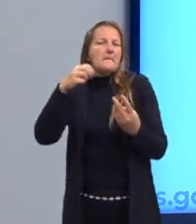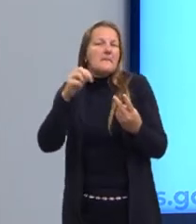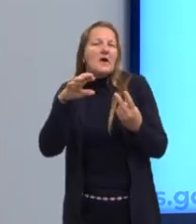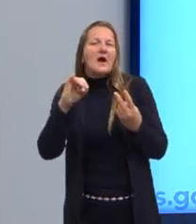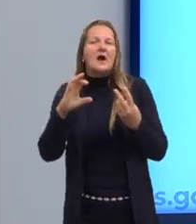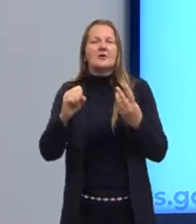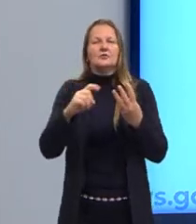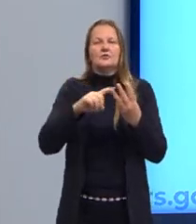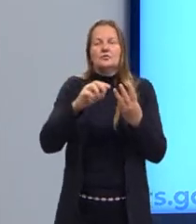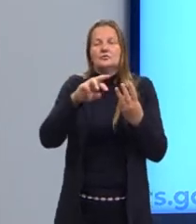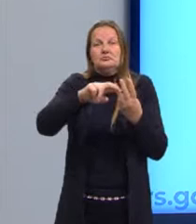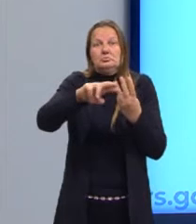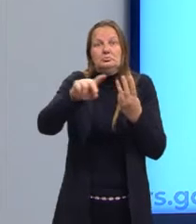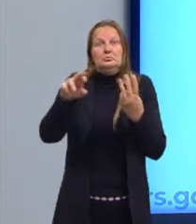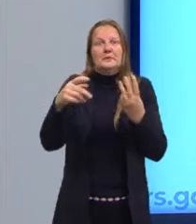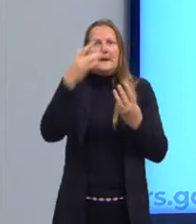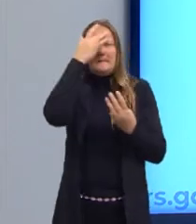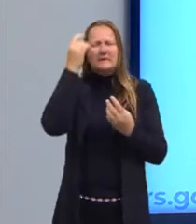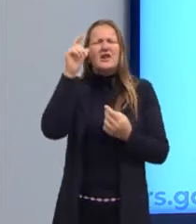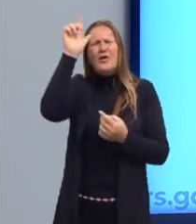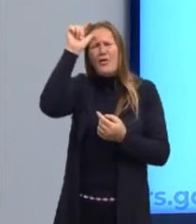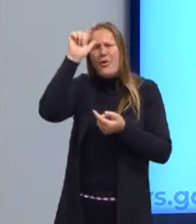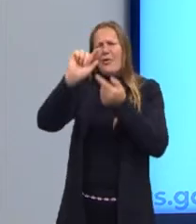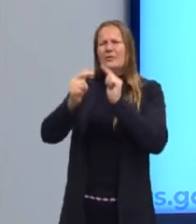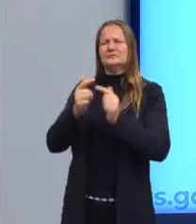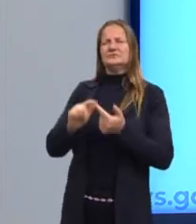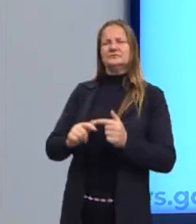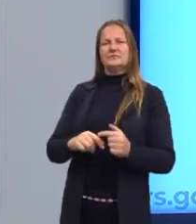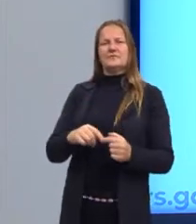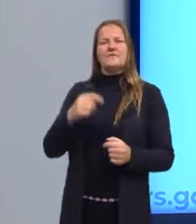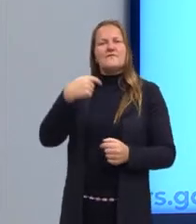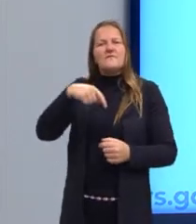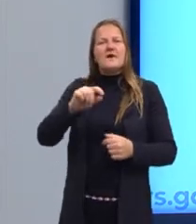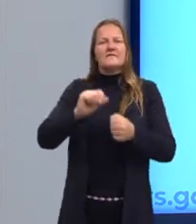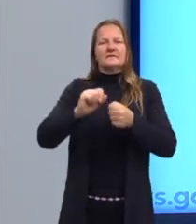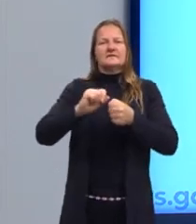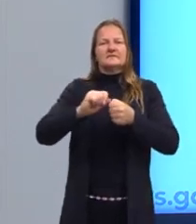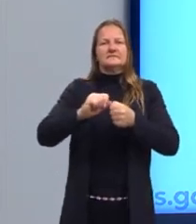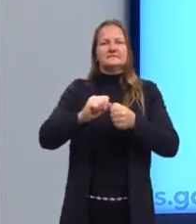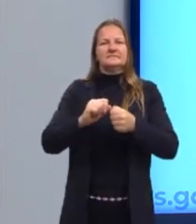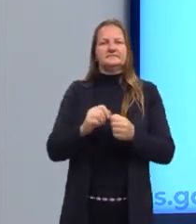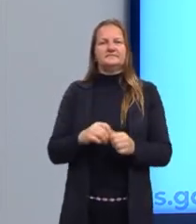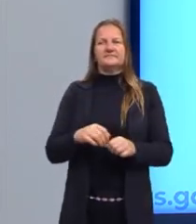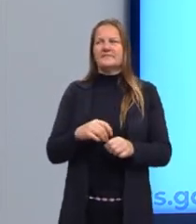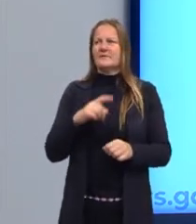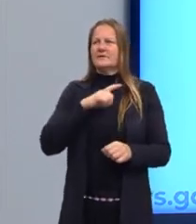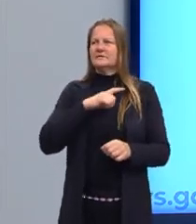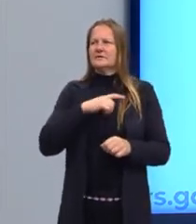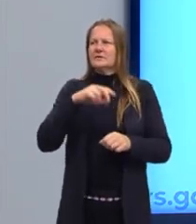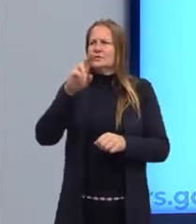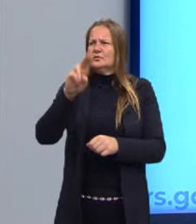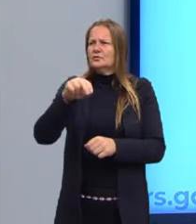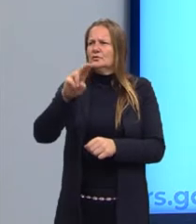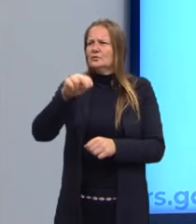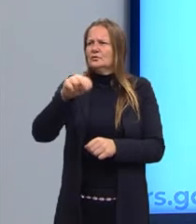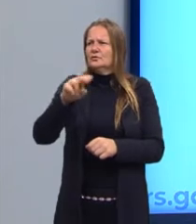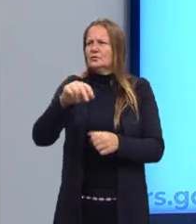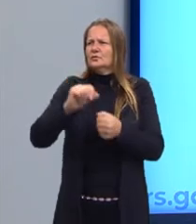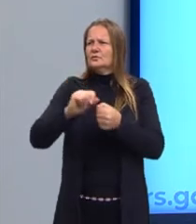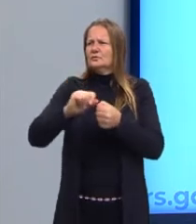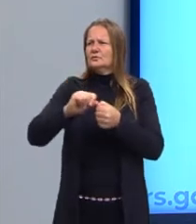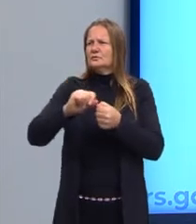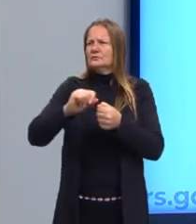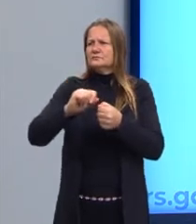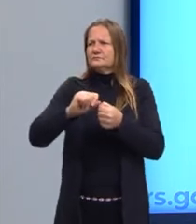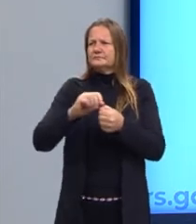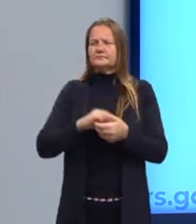conhece a pessoa e tem aquela impressão, é lógico que ele vai fazer aquilo. Ou é lógico que ele jamais diria aquilo. Então o que